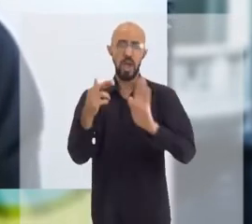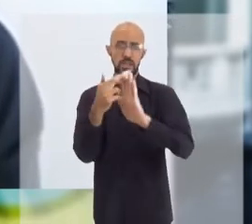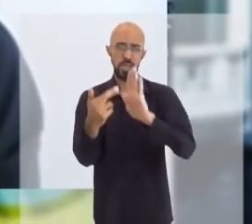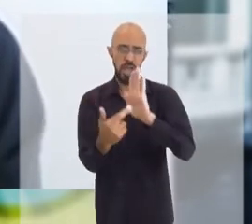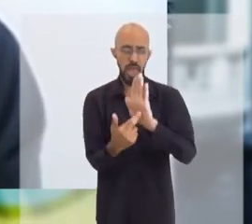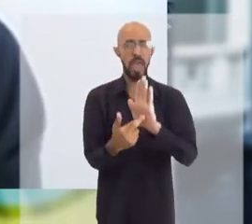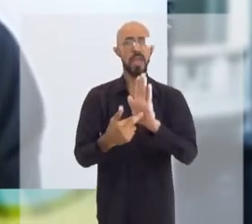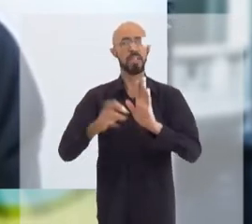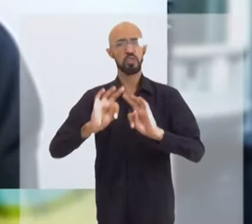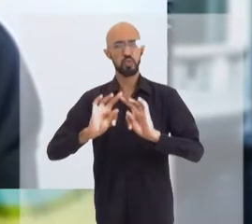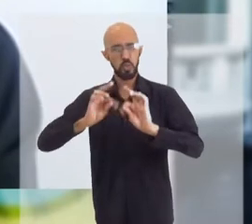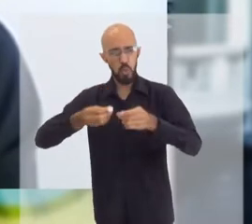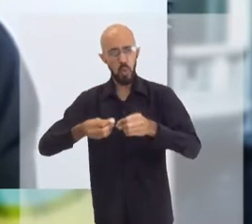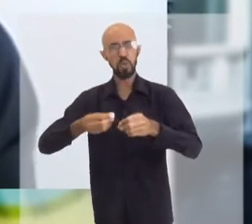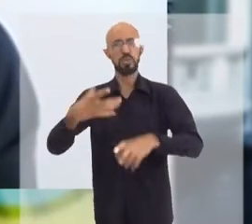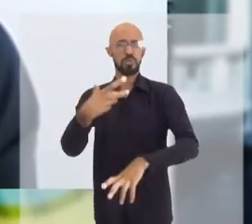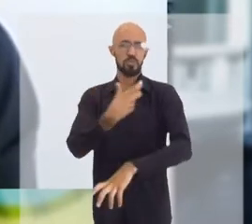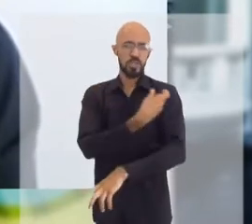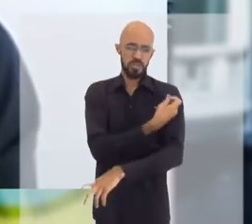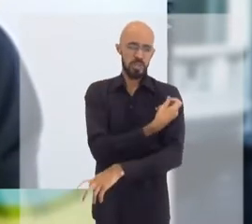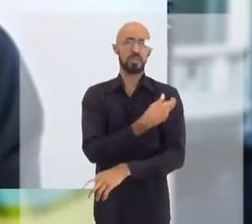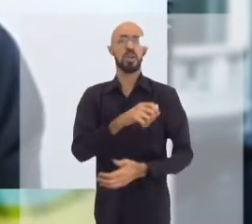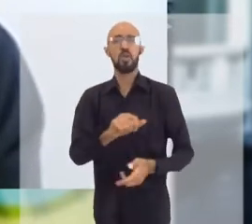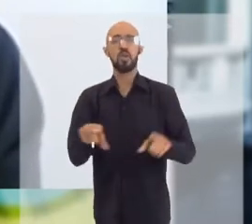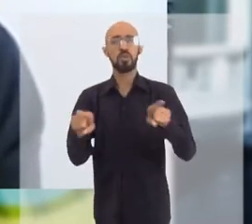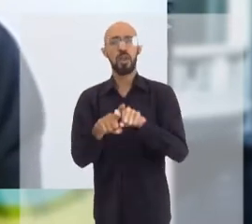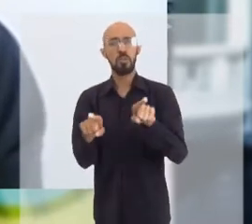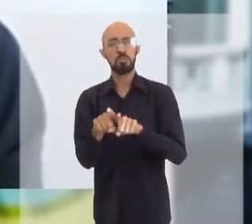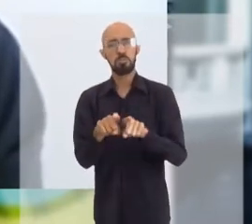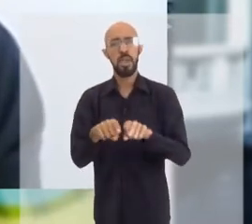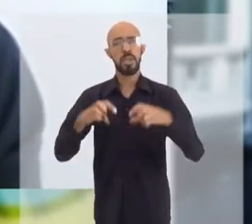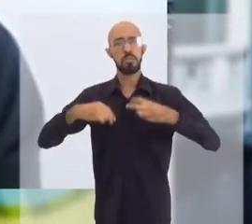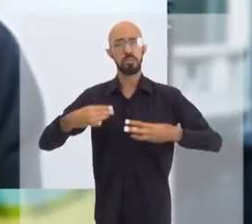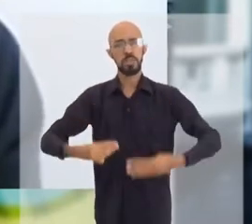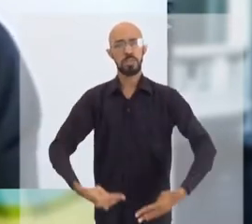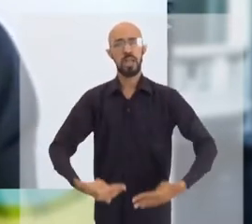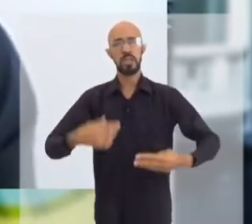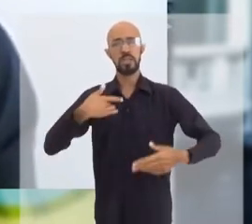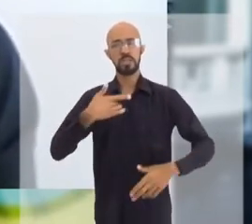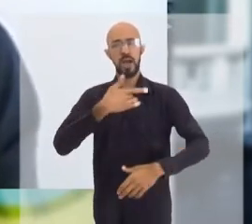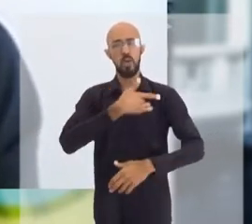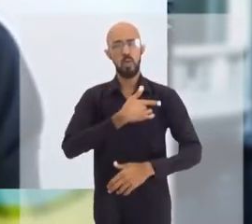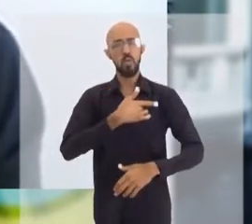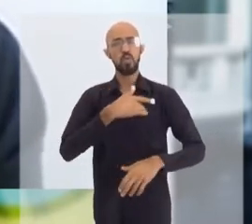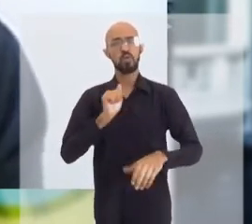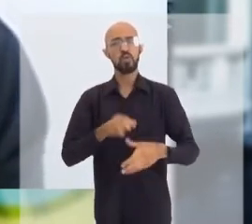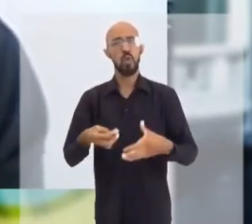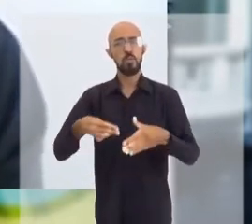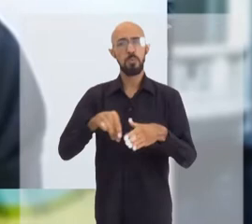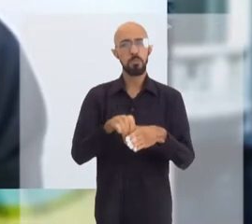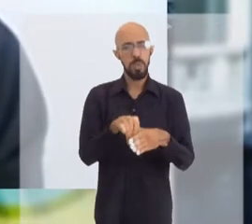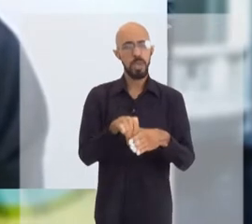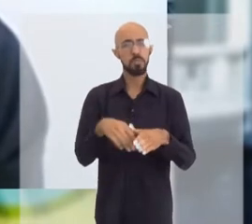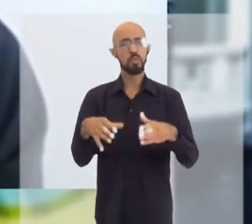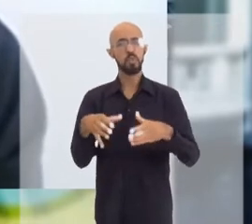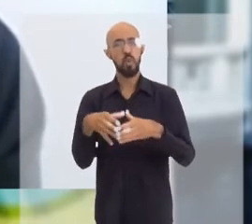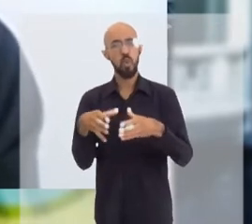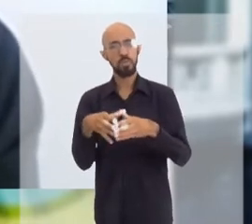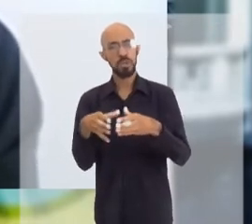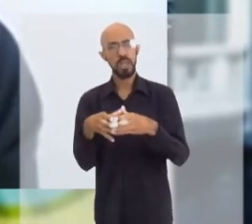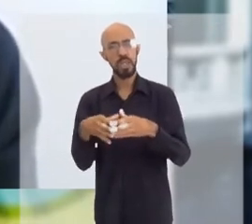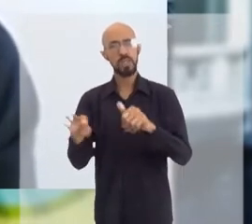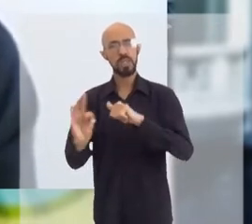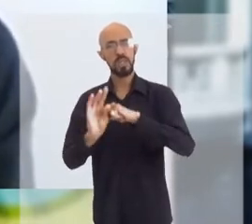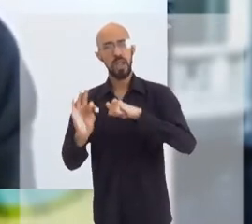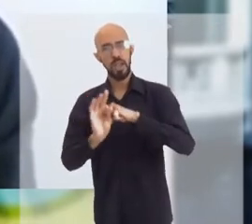diretrizes e normas técnicas de imunização, bem como no Ministério da Saúde, como membro do Comitê Técnico Assessor de